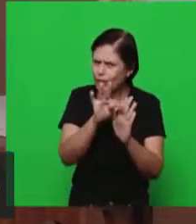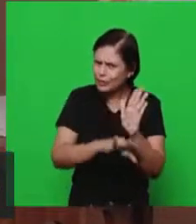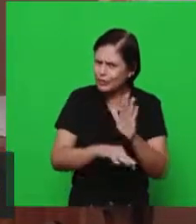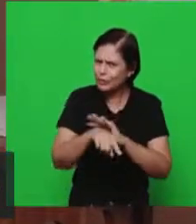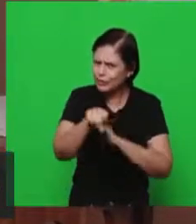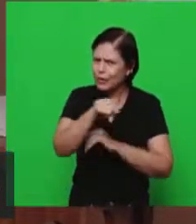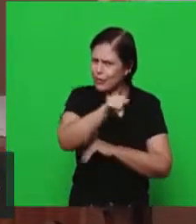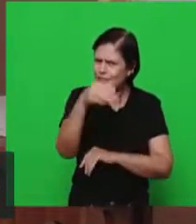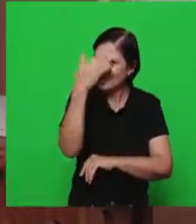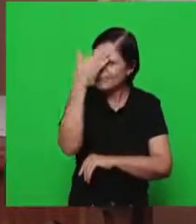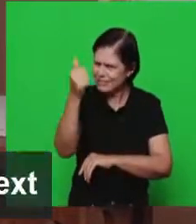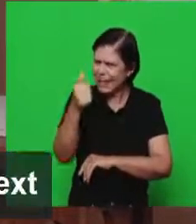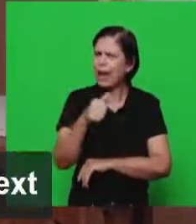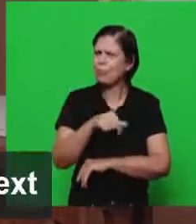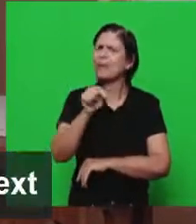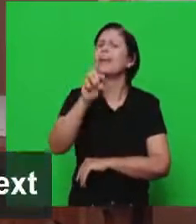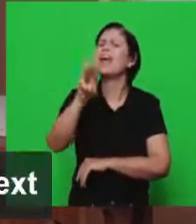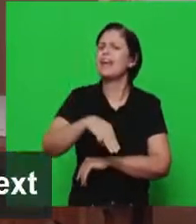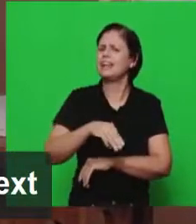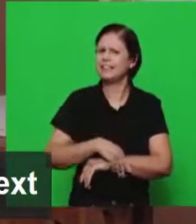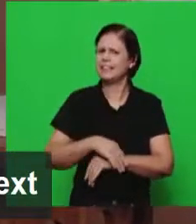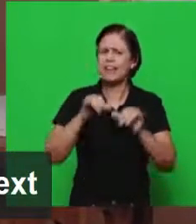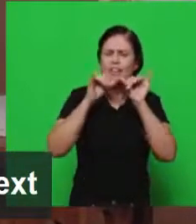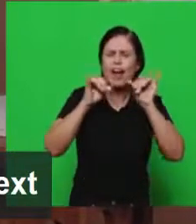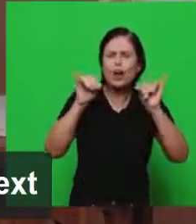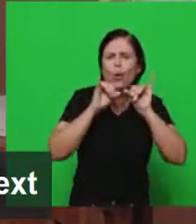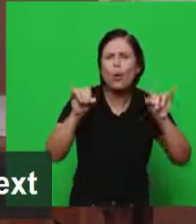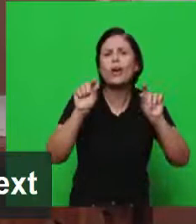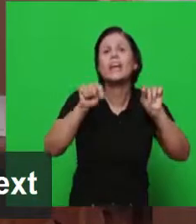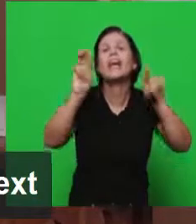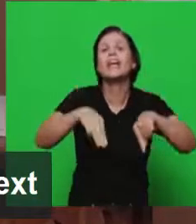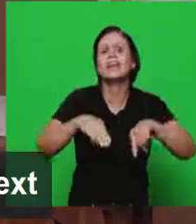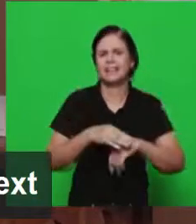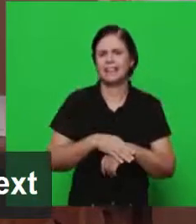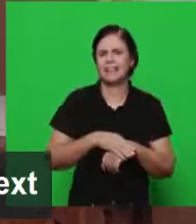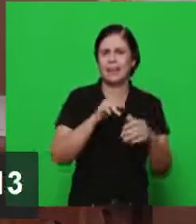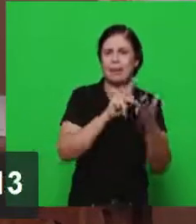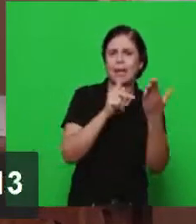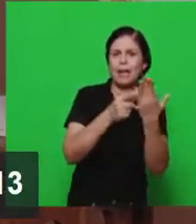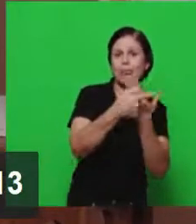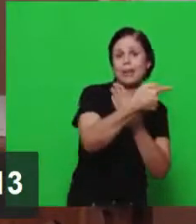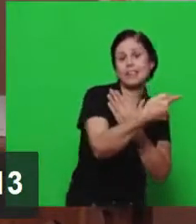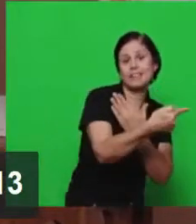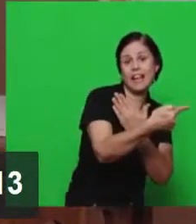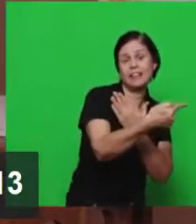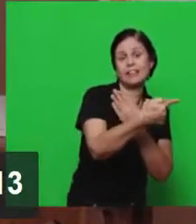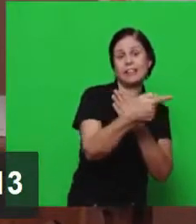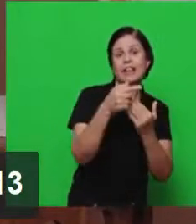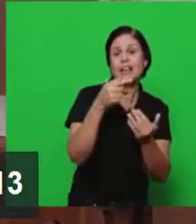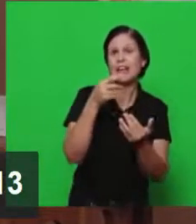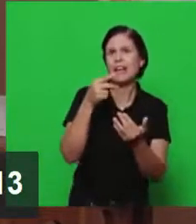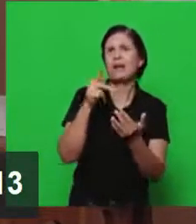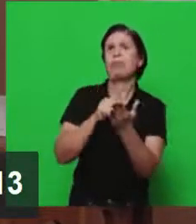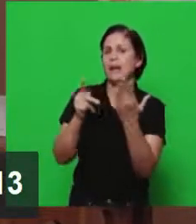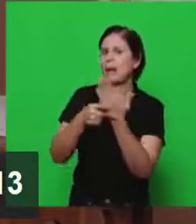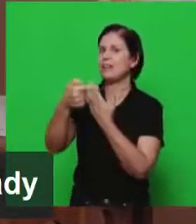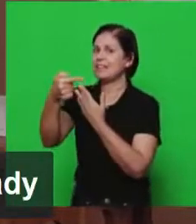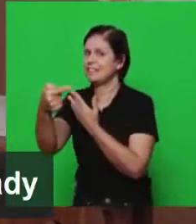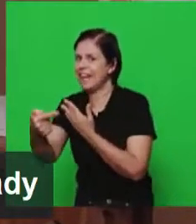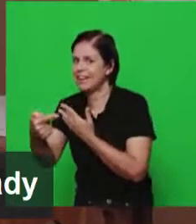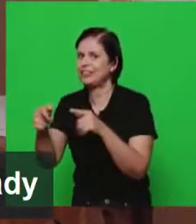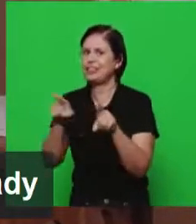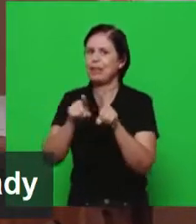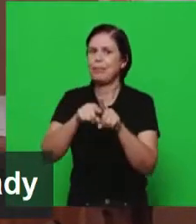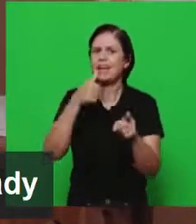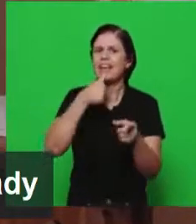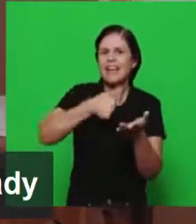sabe quem foi, mas é importante observar aqui no texto, né? Quando você abre a palavra, no capítulo 13 de